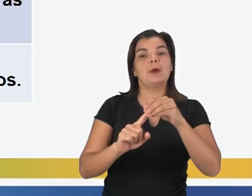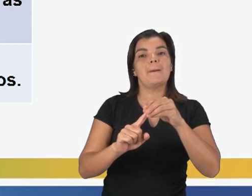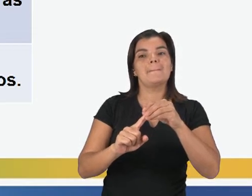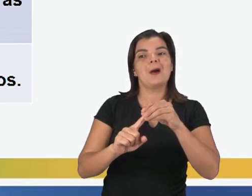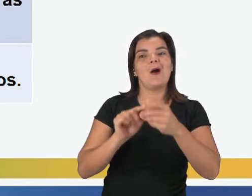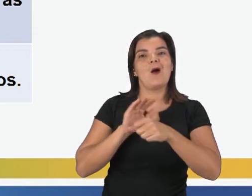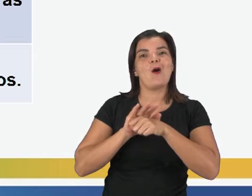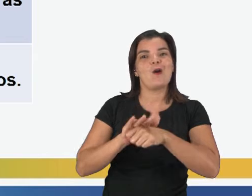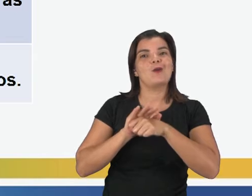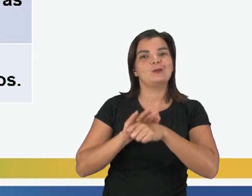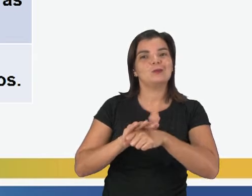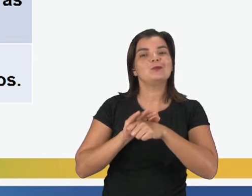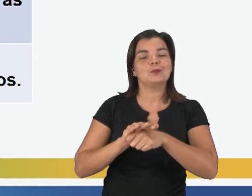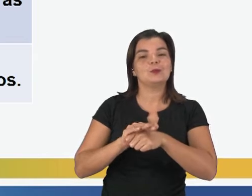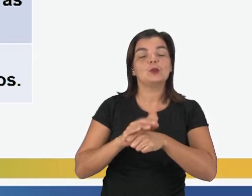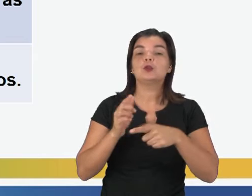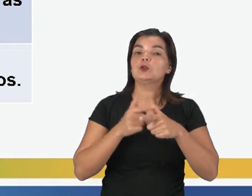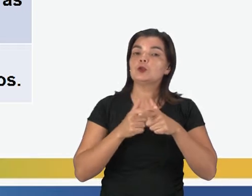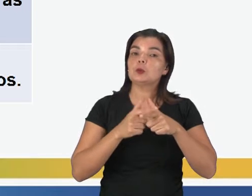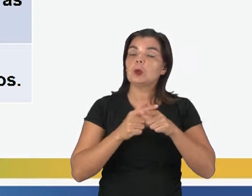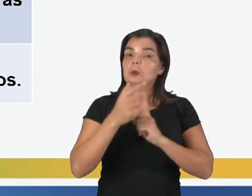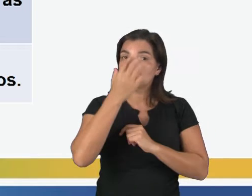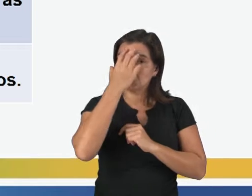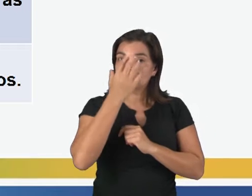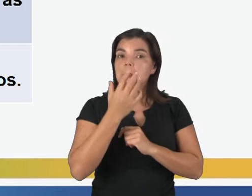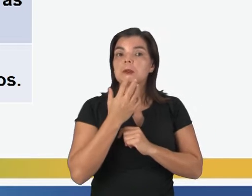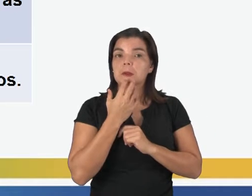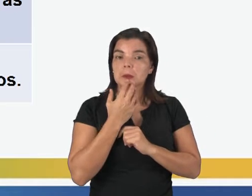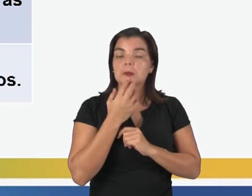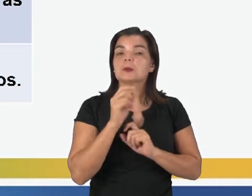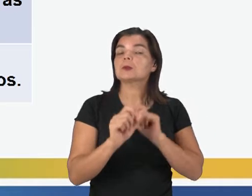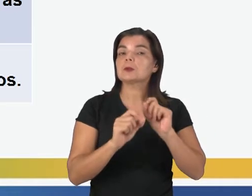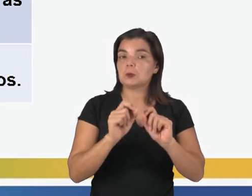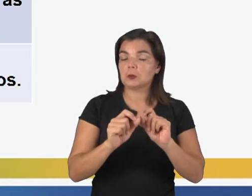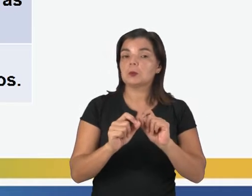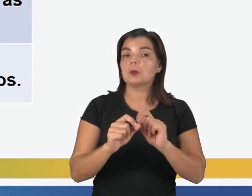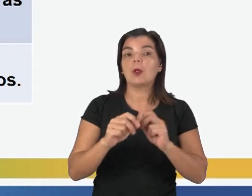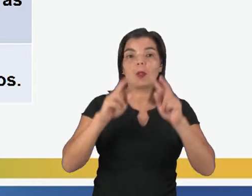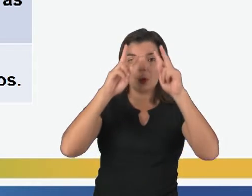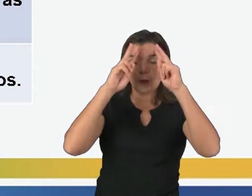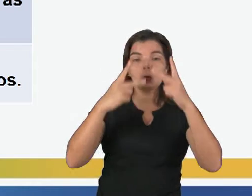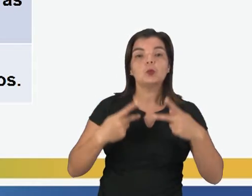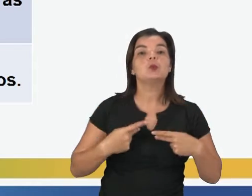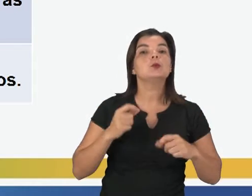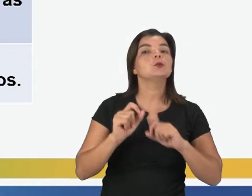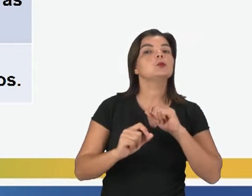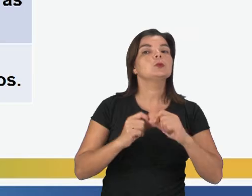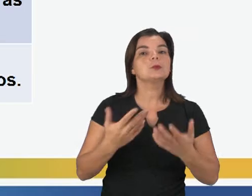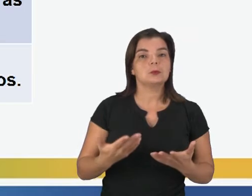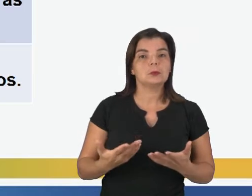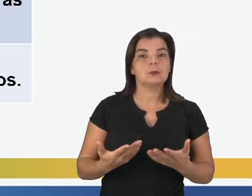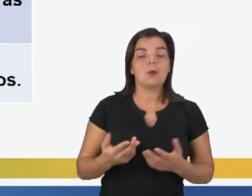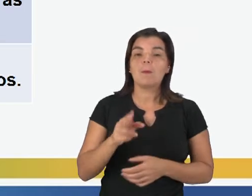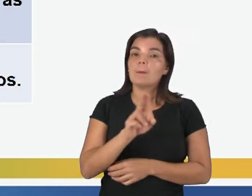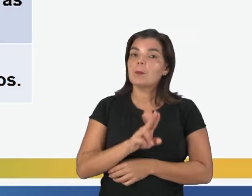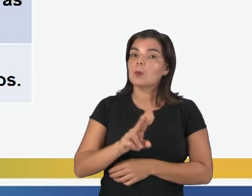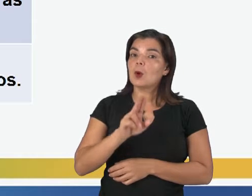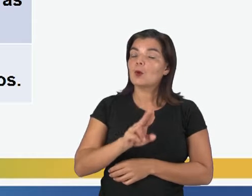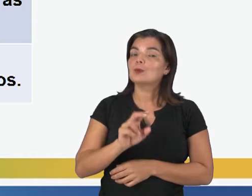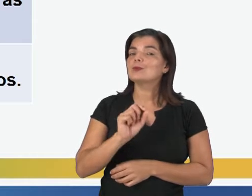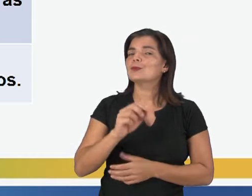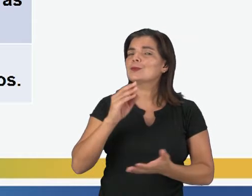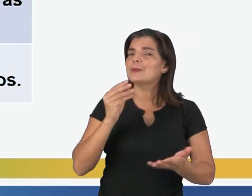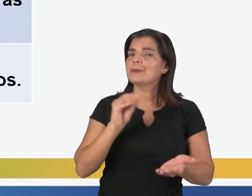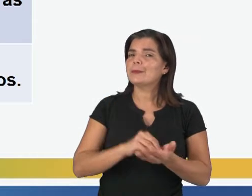Financiar. Um dos problemas mais sérios na condição humana é o quê? A questão do mau uso do